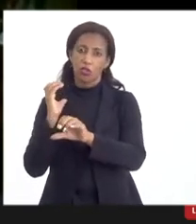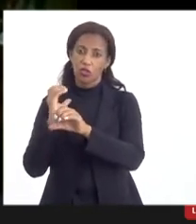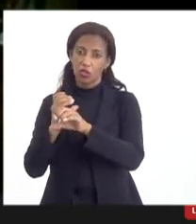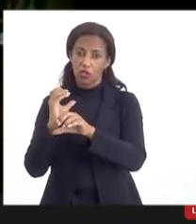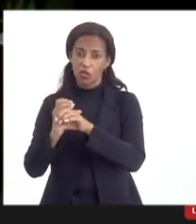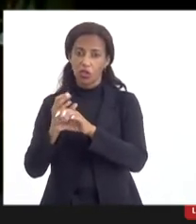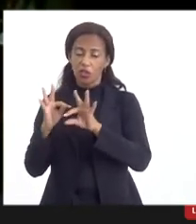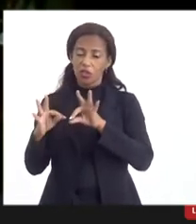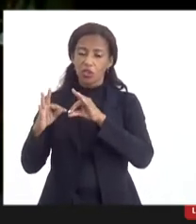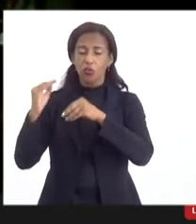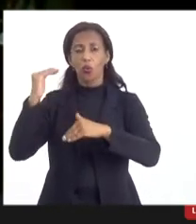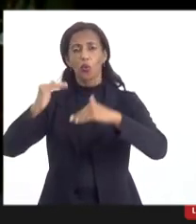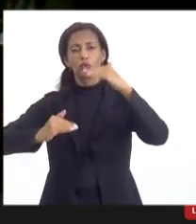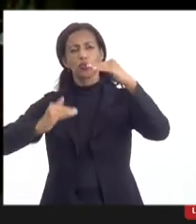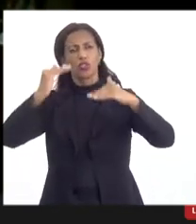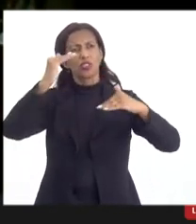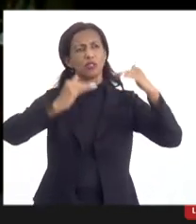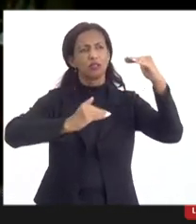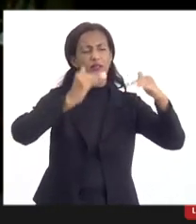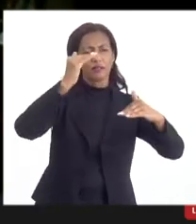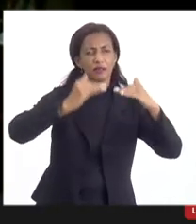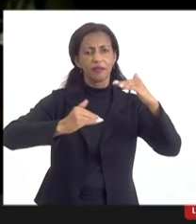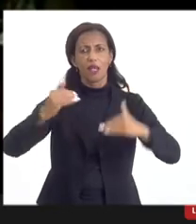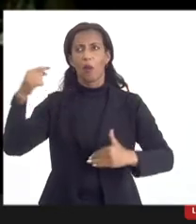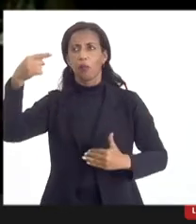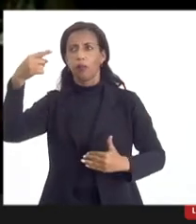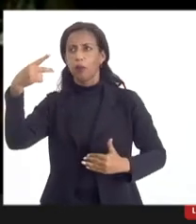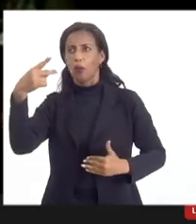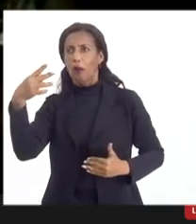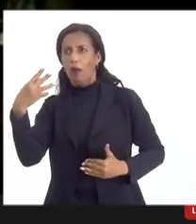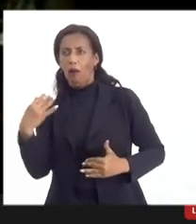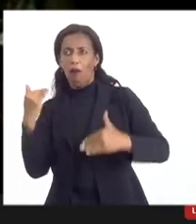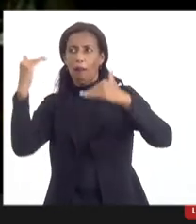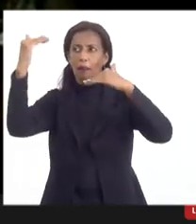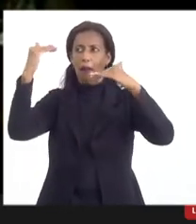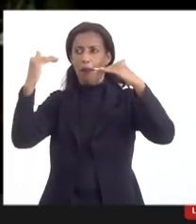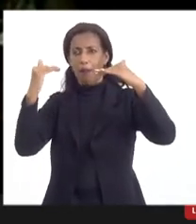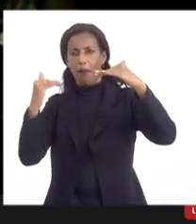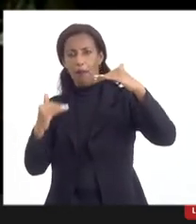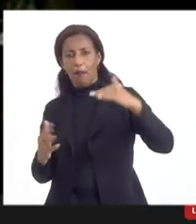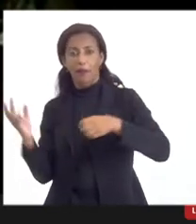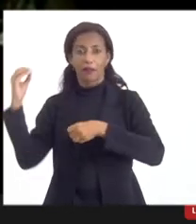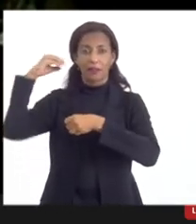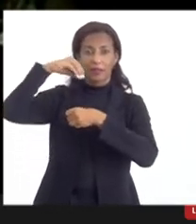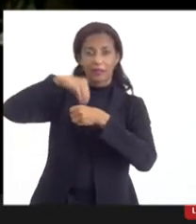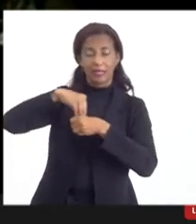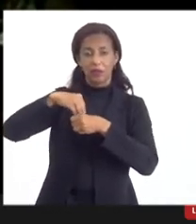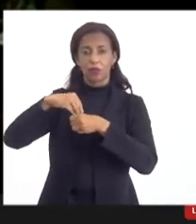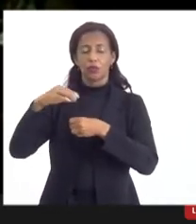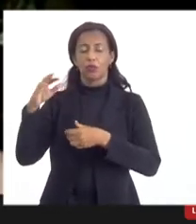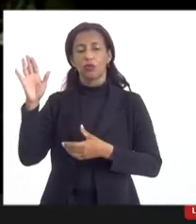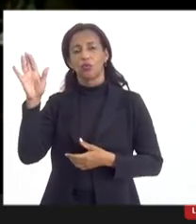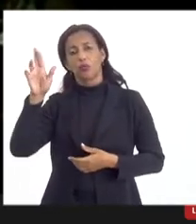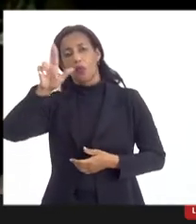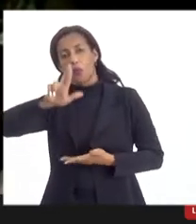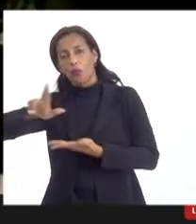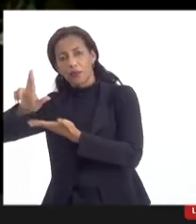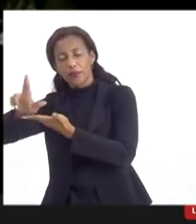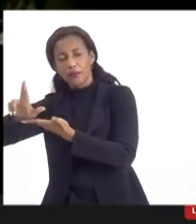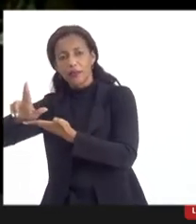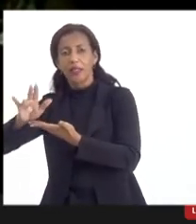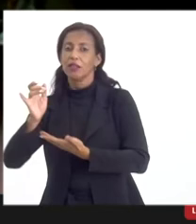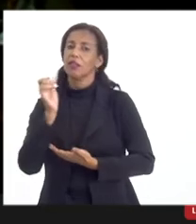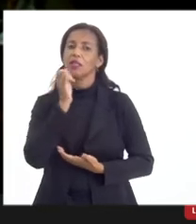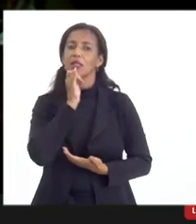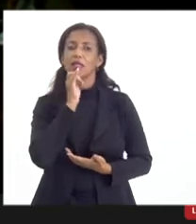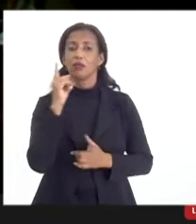de todos os níveis e aí cabem dentro, por exemplo, de uma startup dentro de uma universidade, como é o caso, por exemplo, o